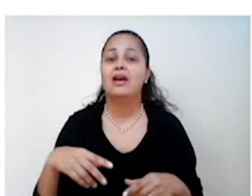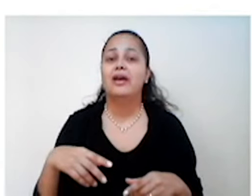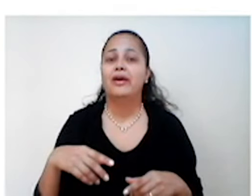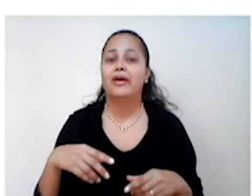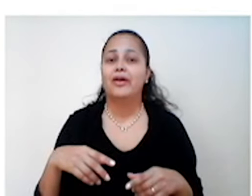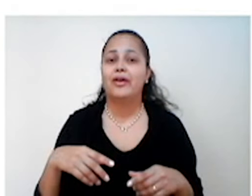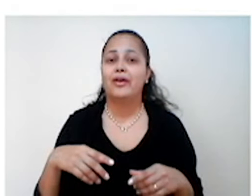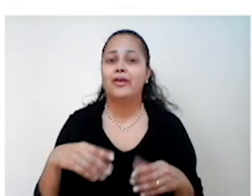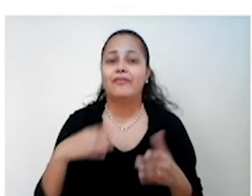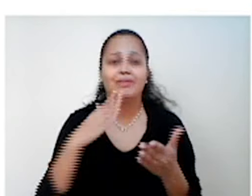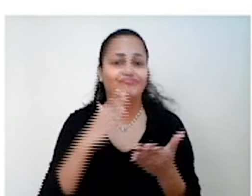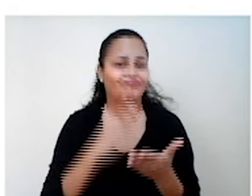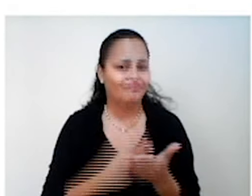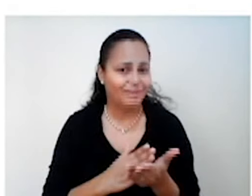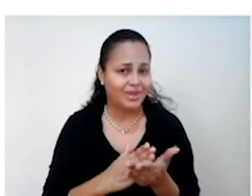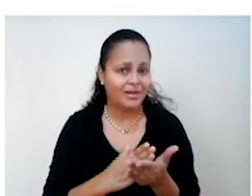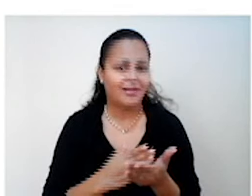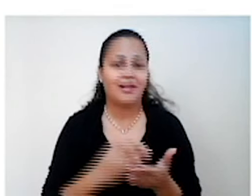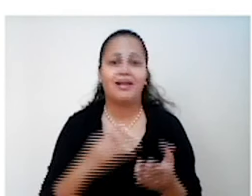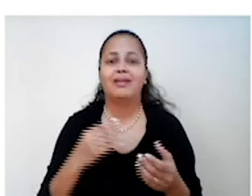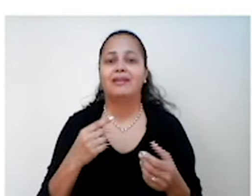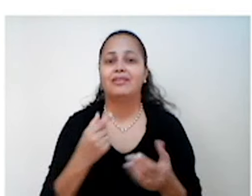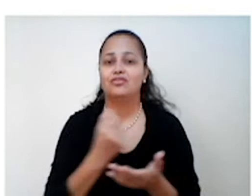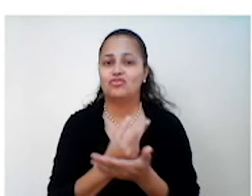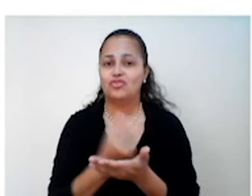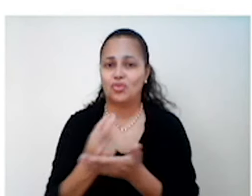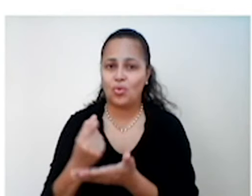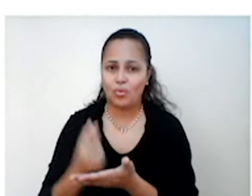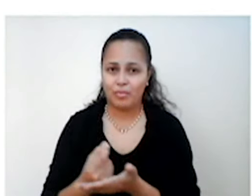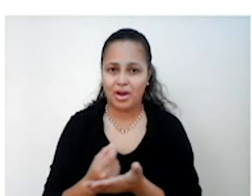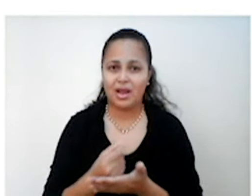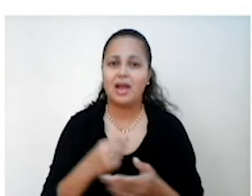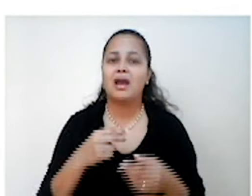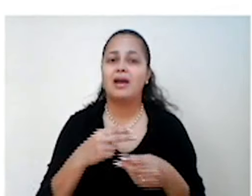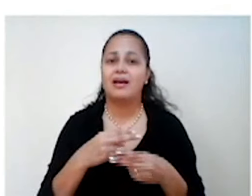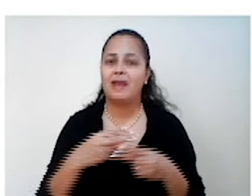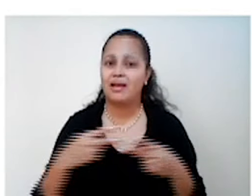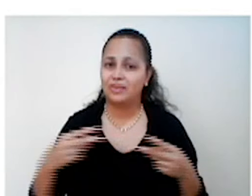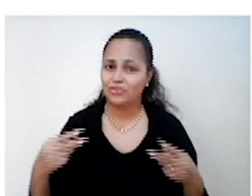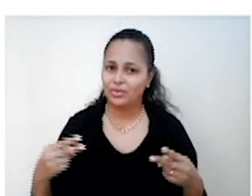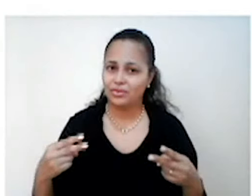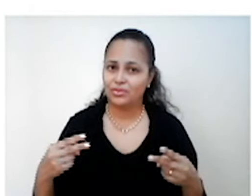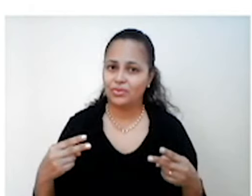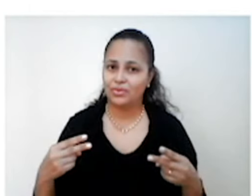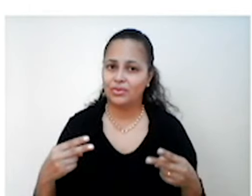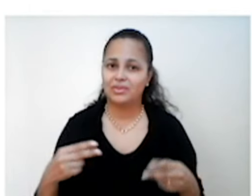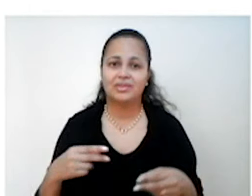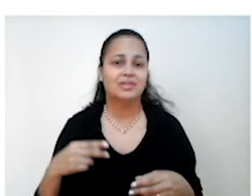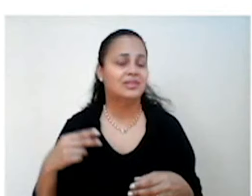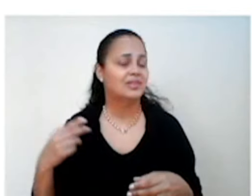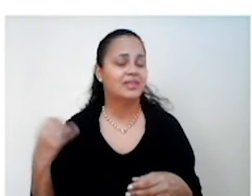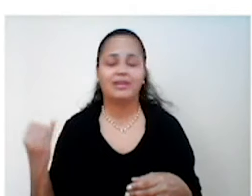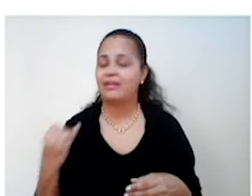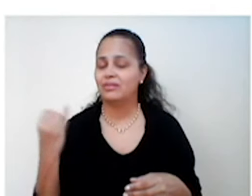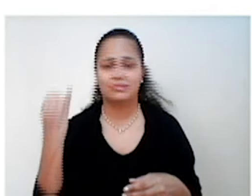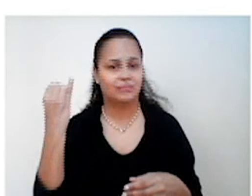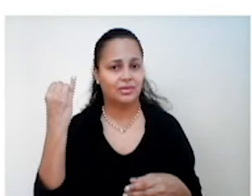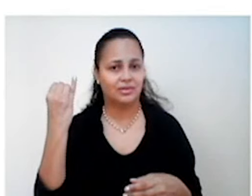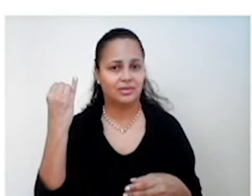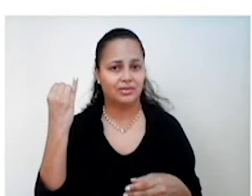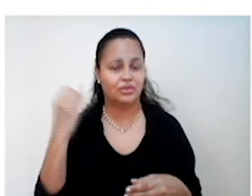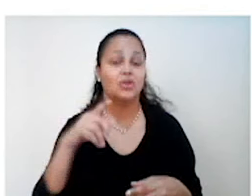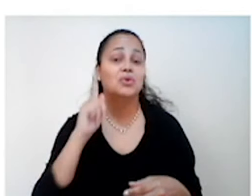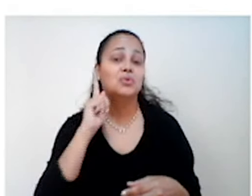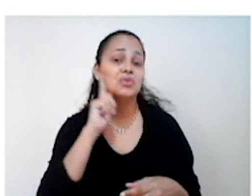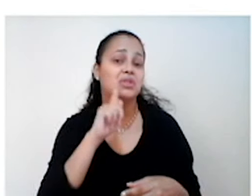vão comprar alguma coisa que não é essencial para a sobrevivência. Concorda? Os